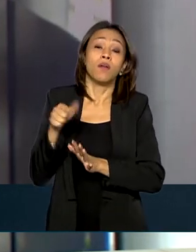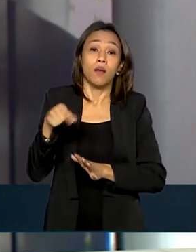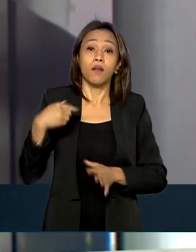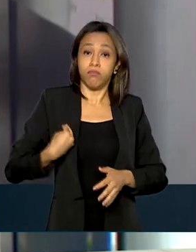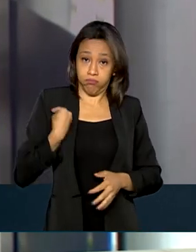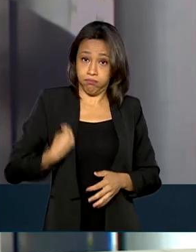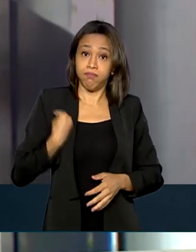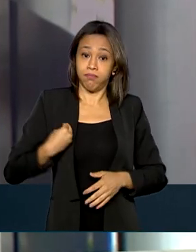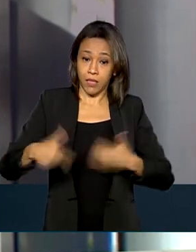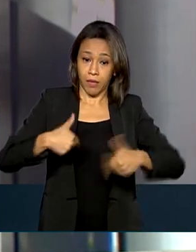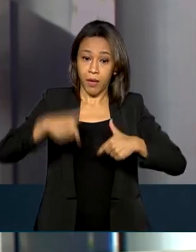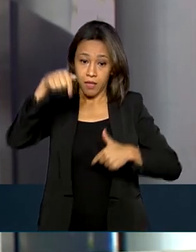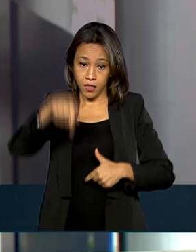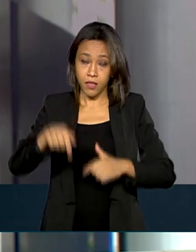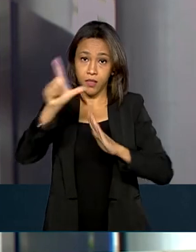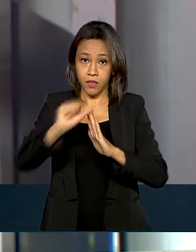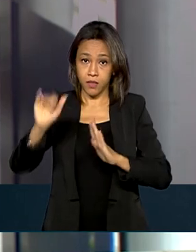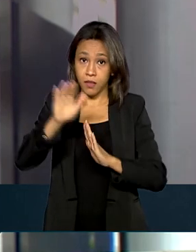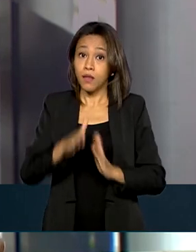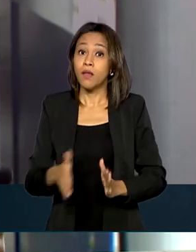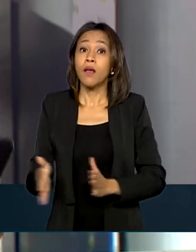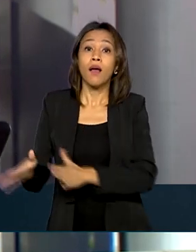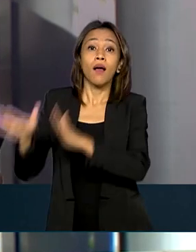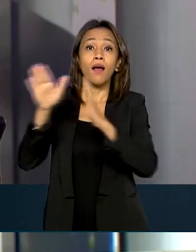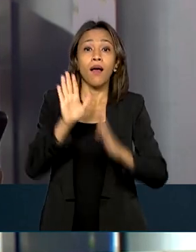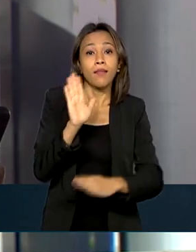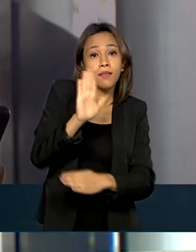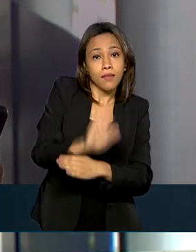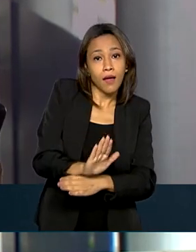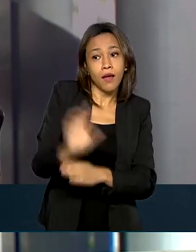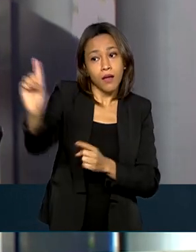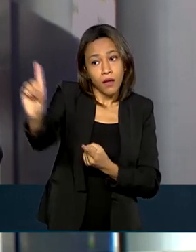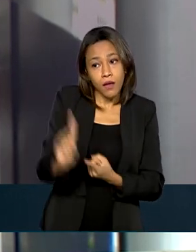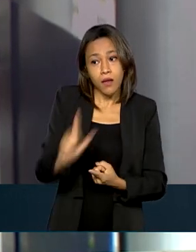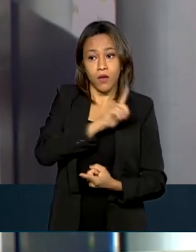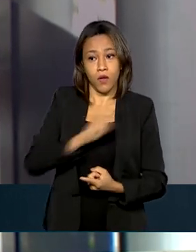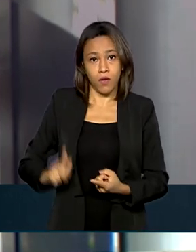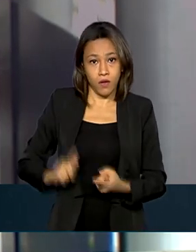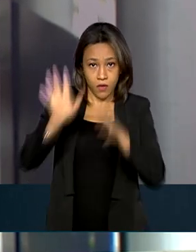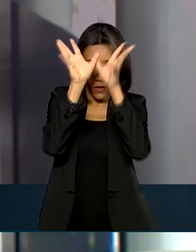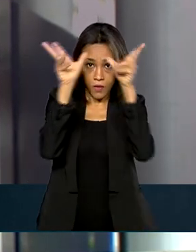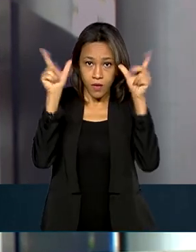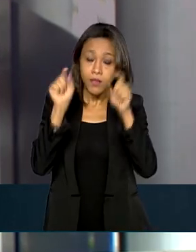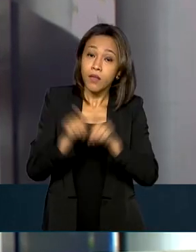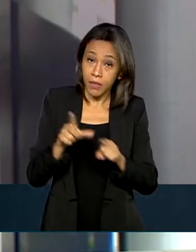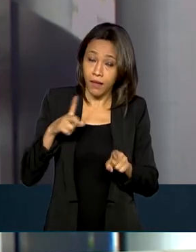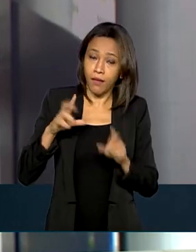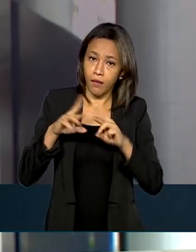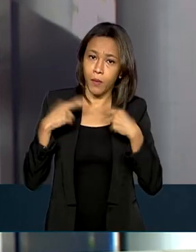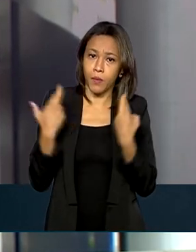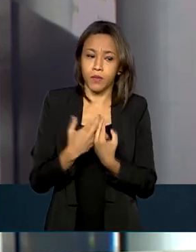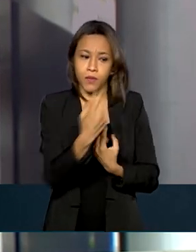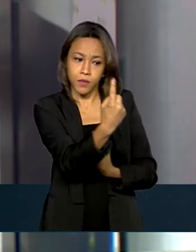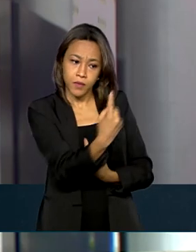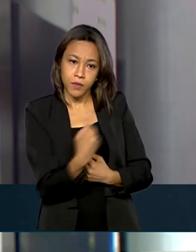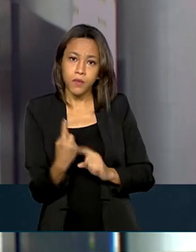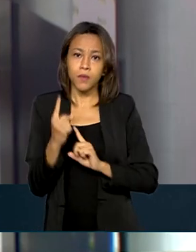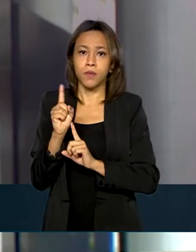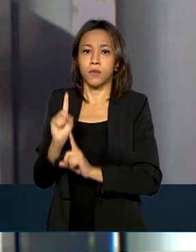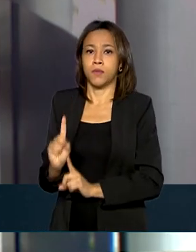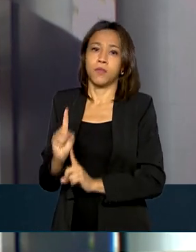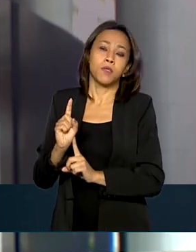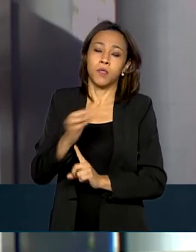Planalto. Na parte da tarde, ele recebe o governador do Acre, Gladson Camelli, e também se reúne com o ministro-chefe da